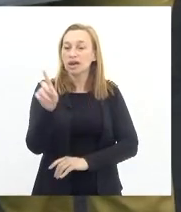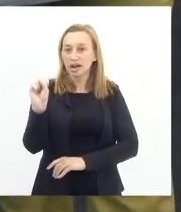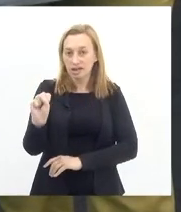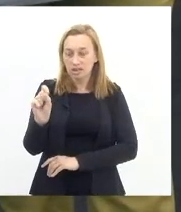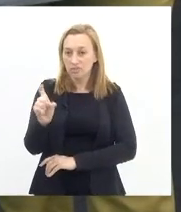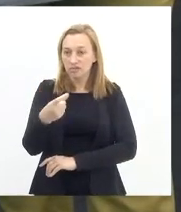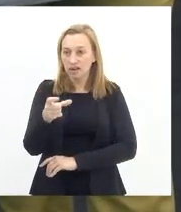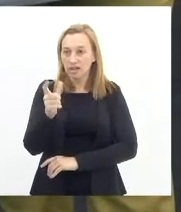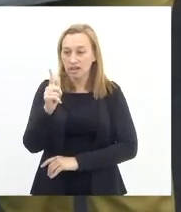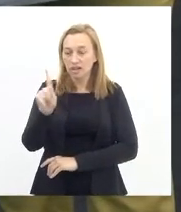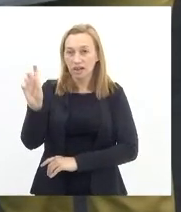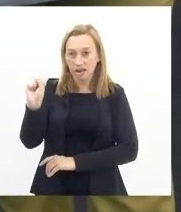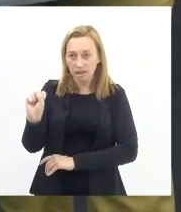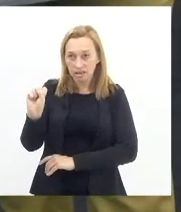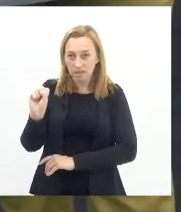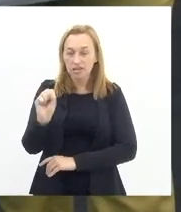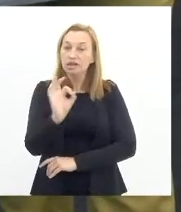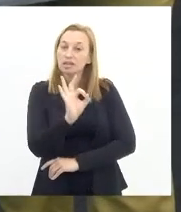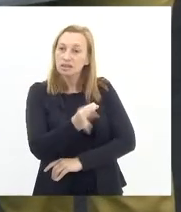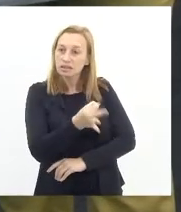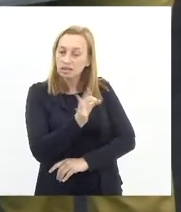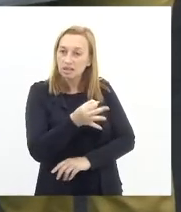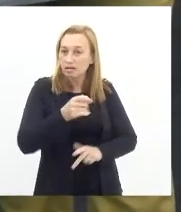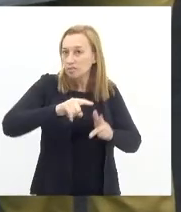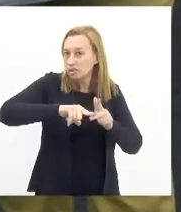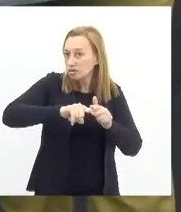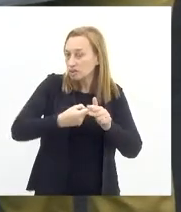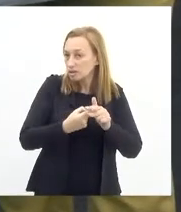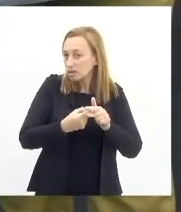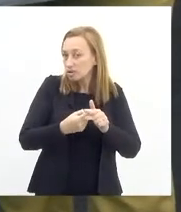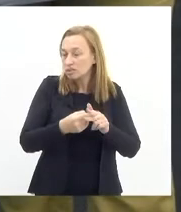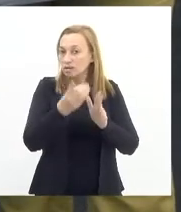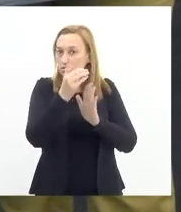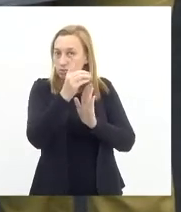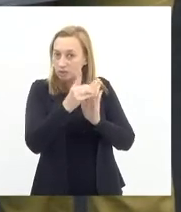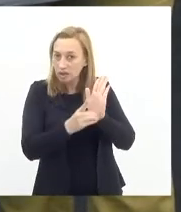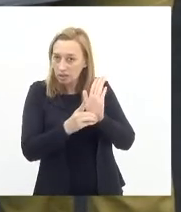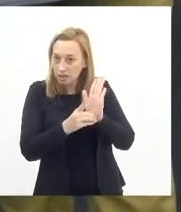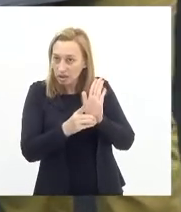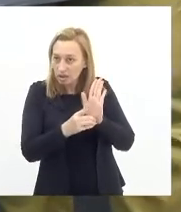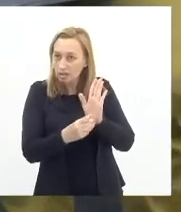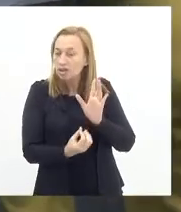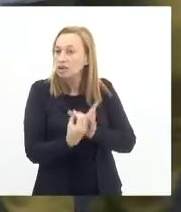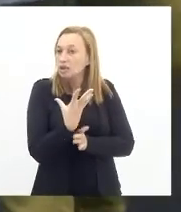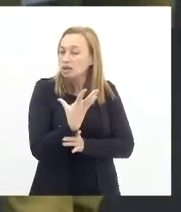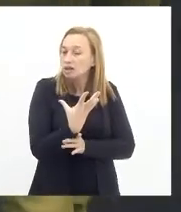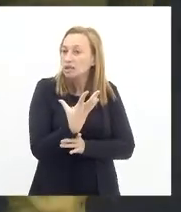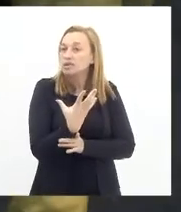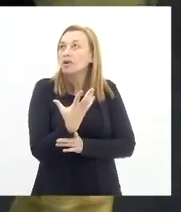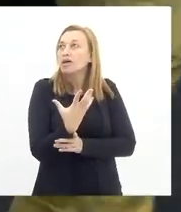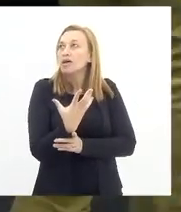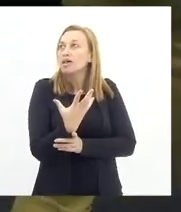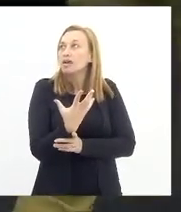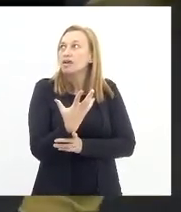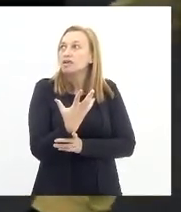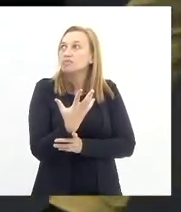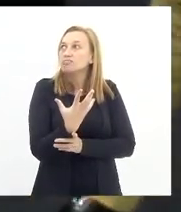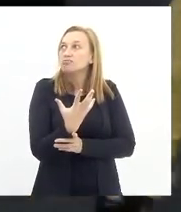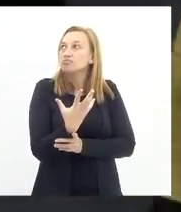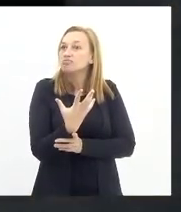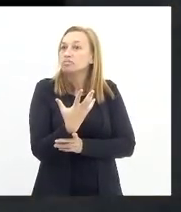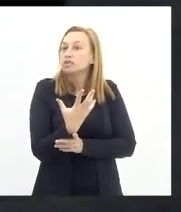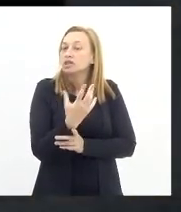que será posteriormente regulamentado por decreto na faixa aqui